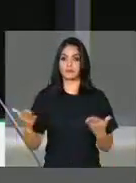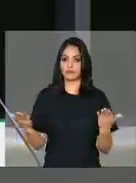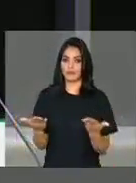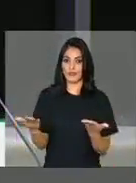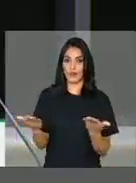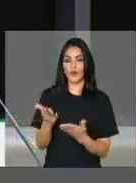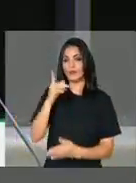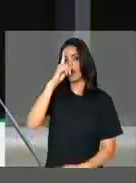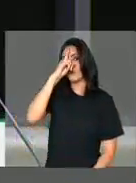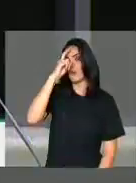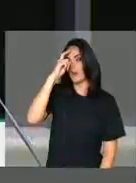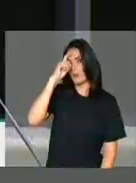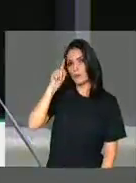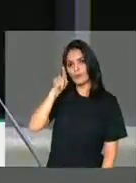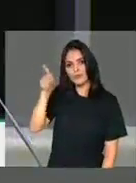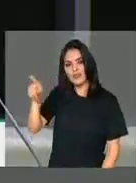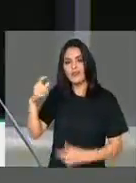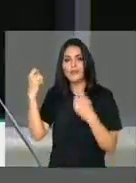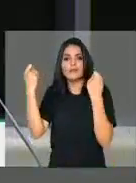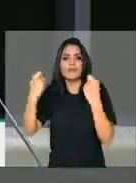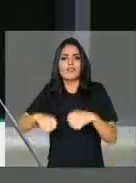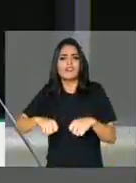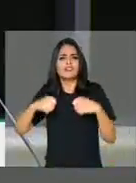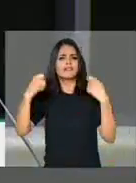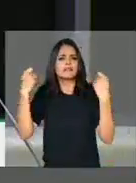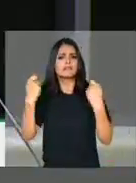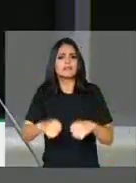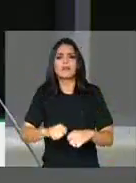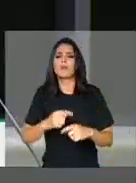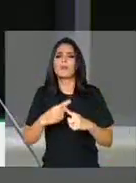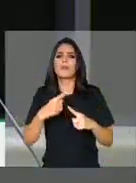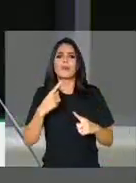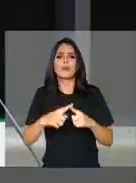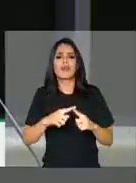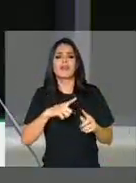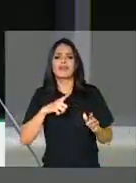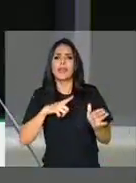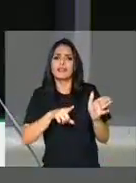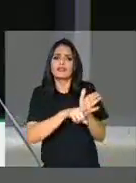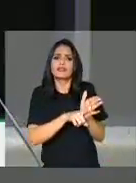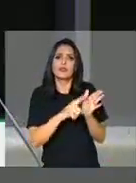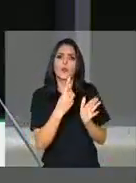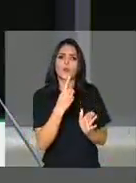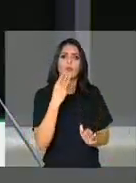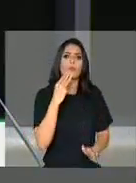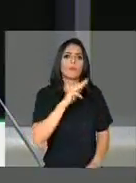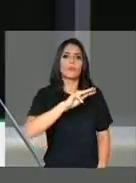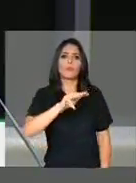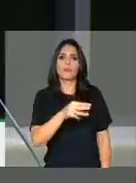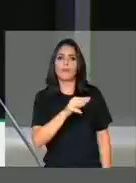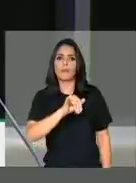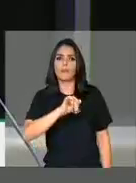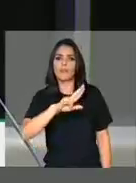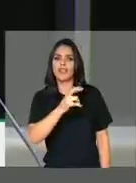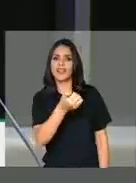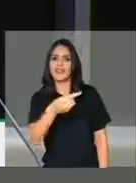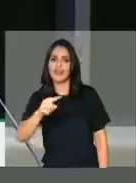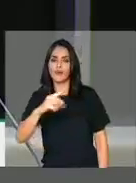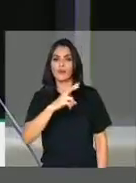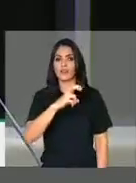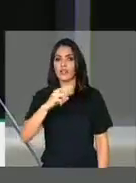necessitando, porque enfrentam um déficit mensal de um milhão e meio, que seja